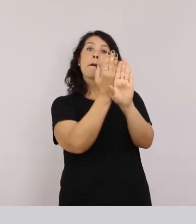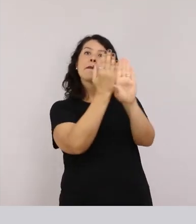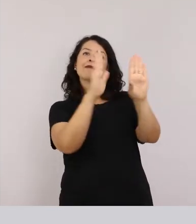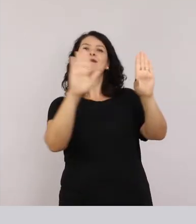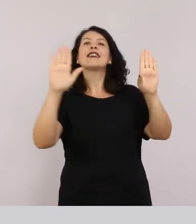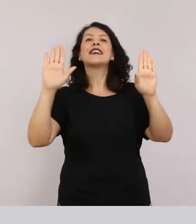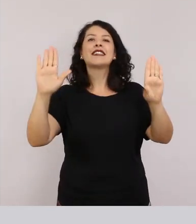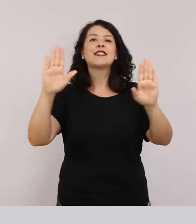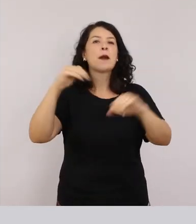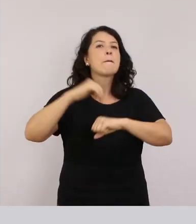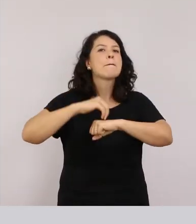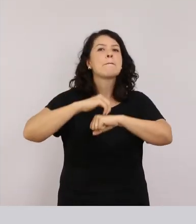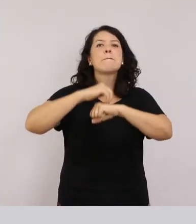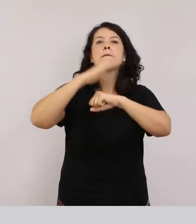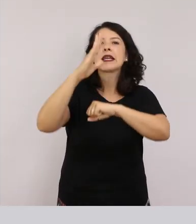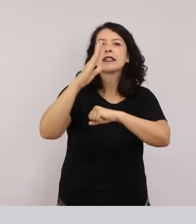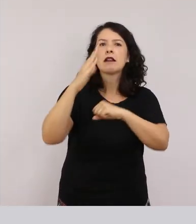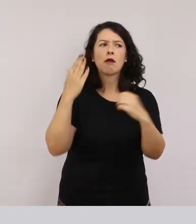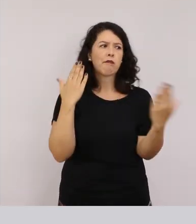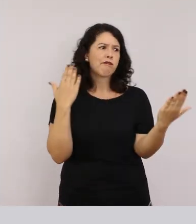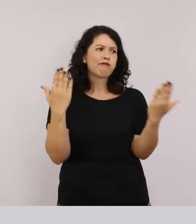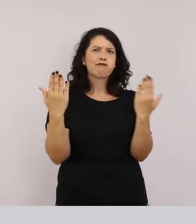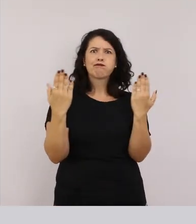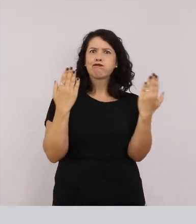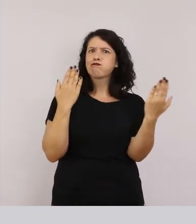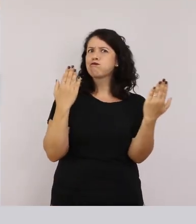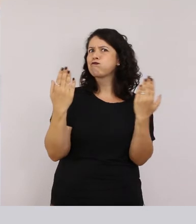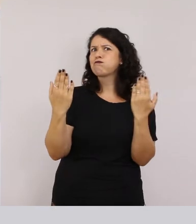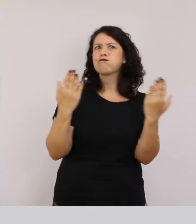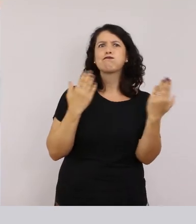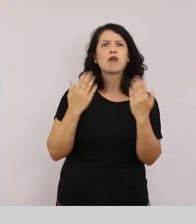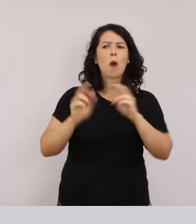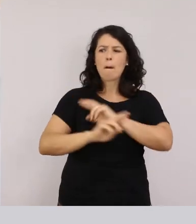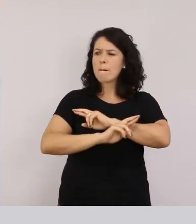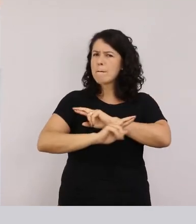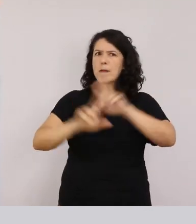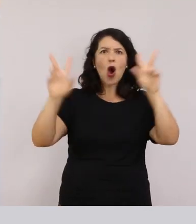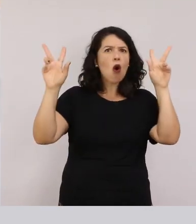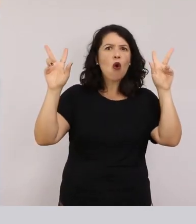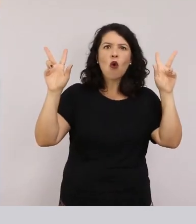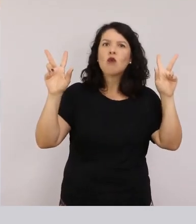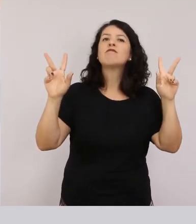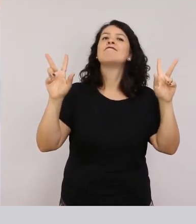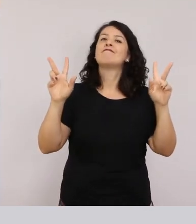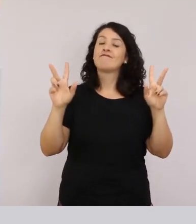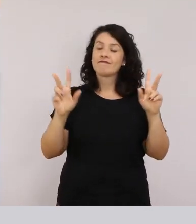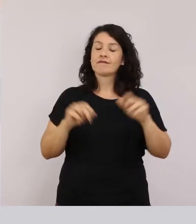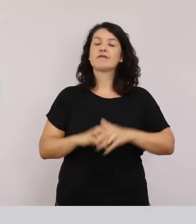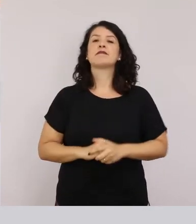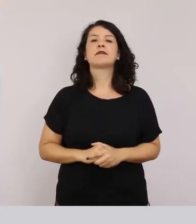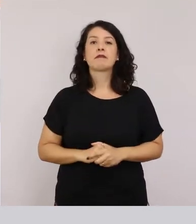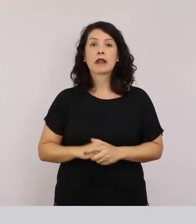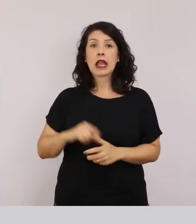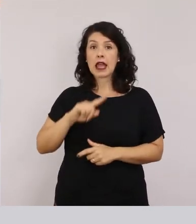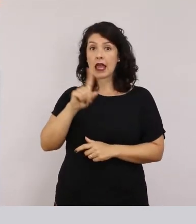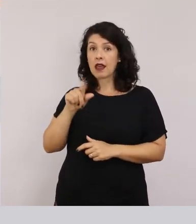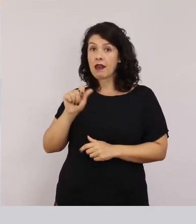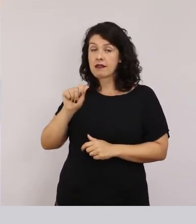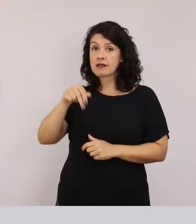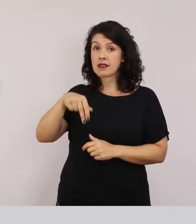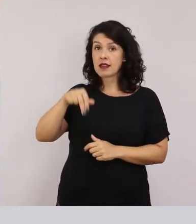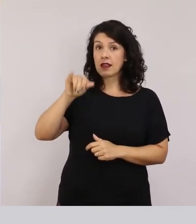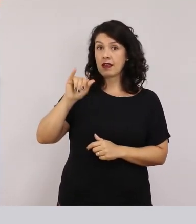e formas das janelas e portas Veja como o trabalho mudou Mario Zanini